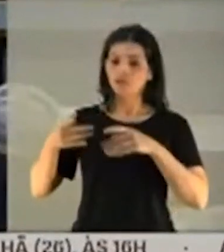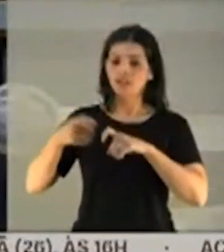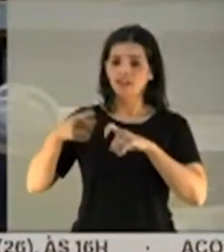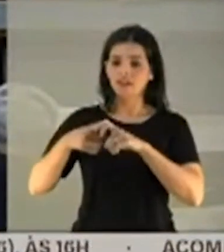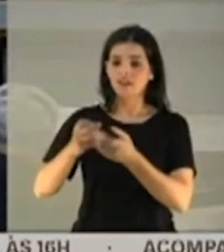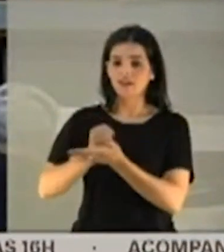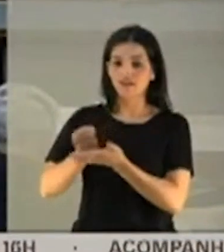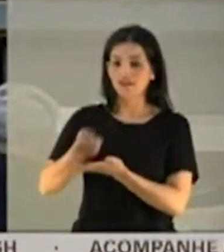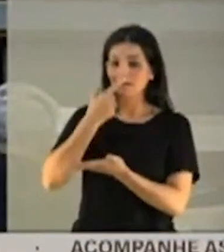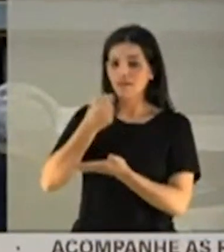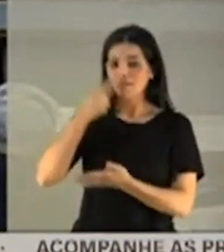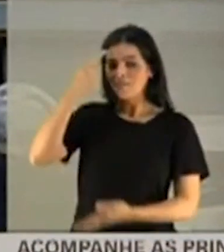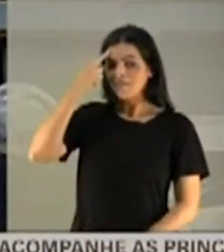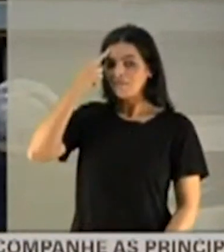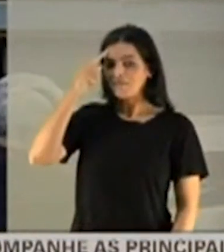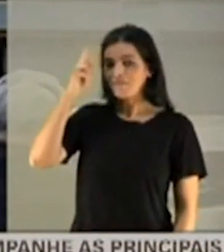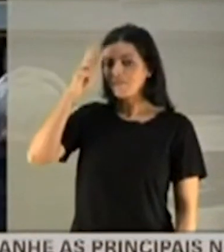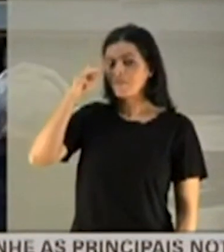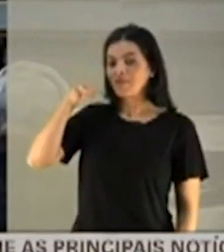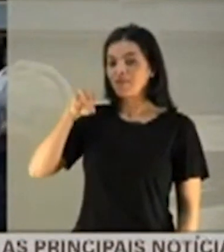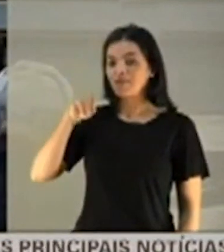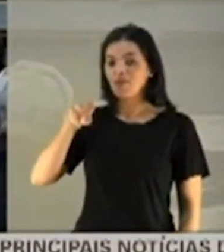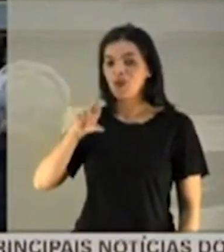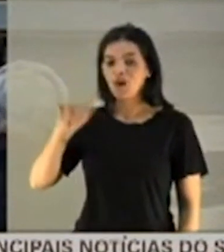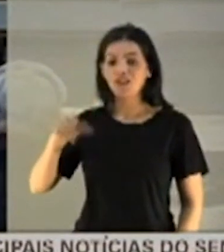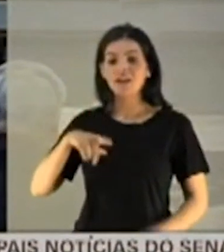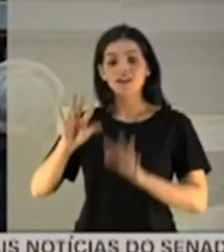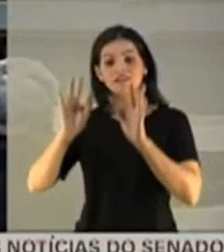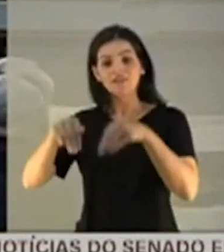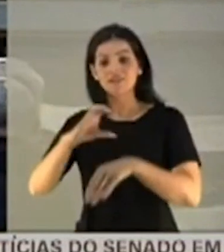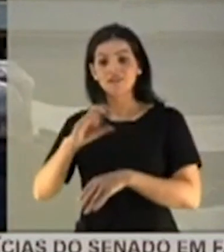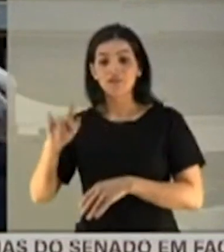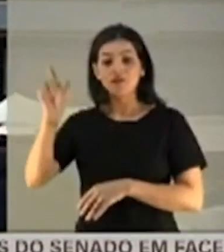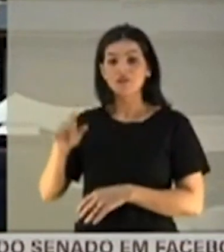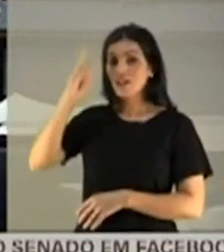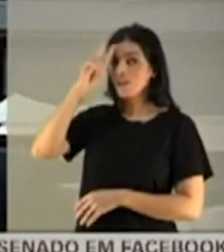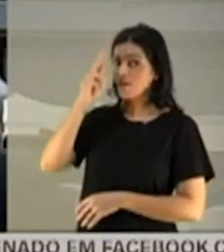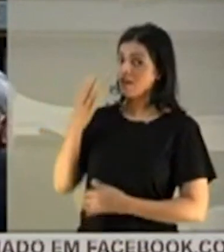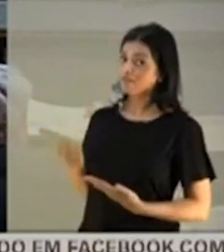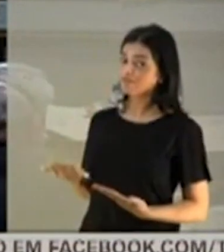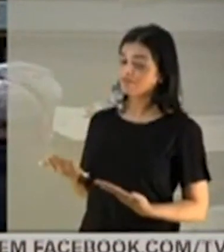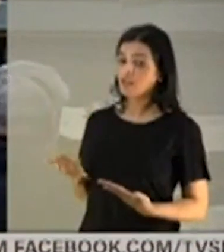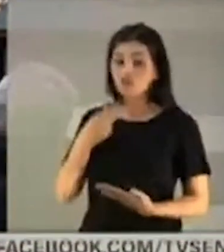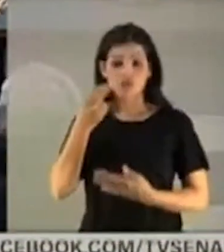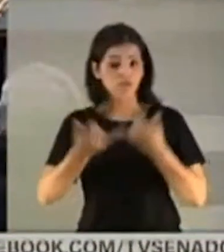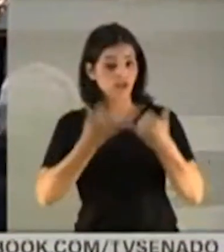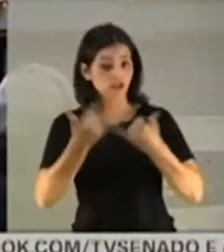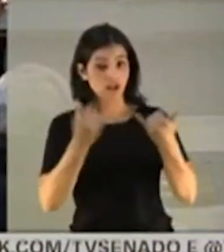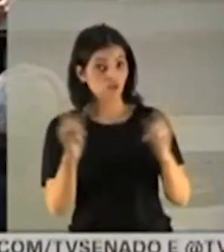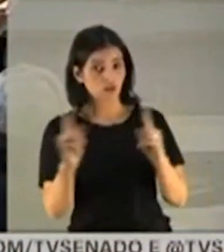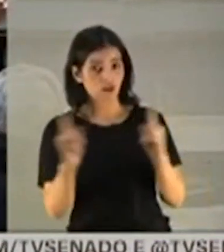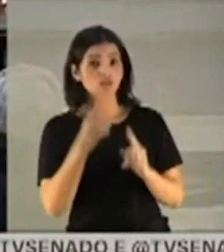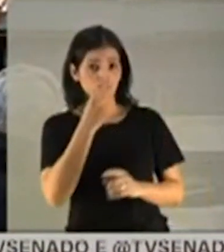receitar um negócio de memória e nós só vamos terminar a CPI quando o senhor lembrar, viu? Não, presidente. Não, eu não estou brincando, não.